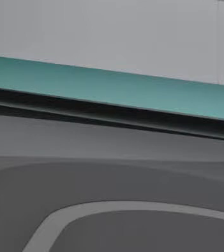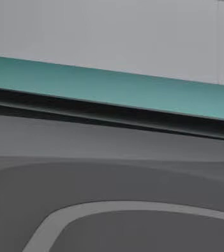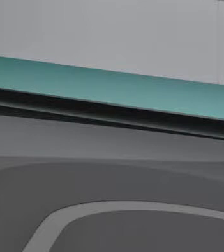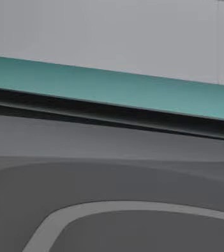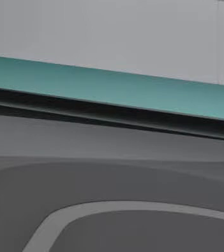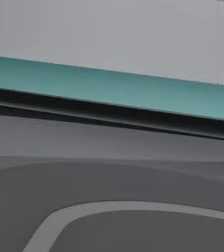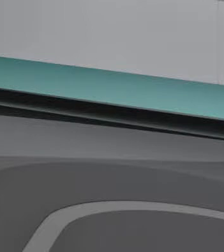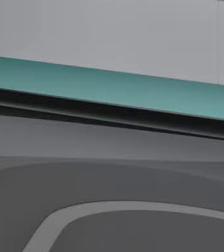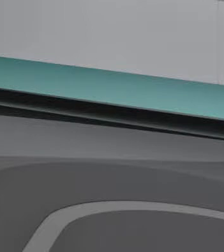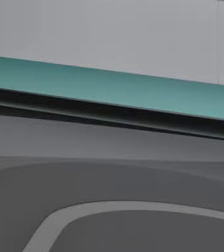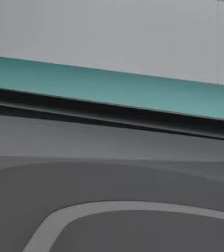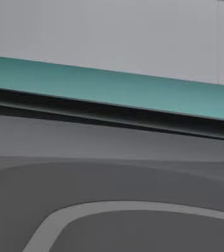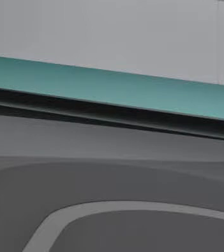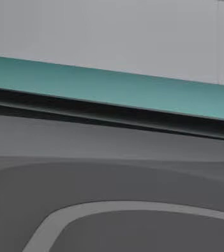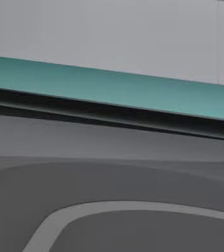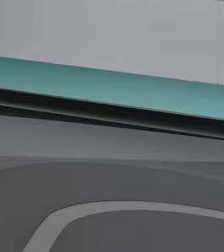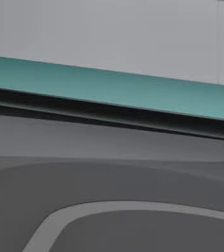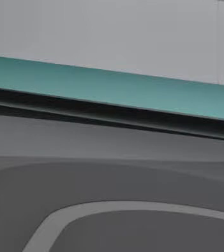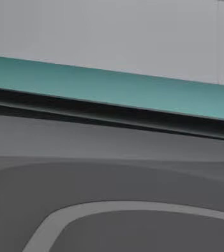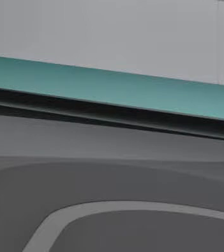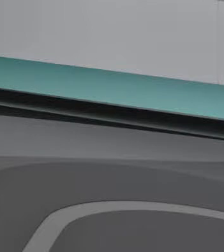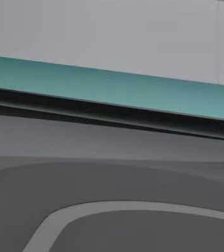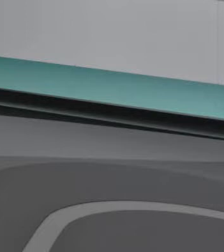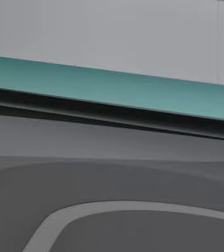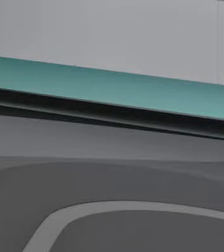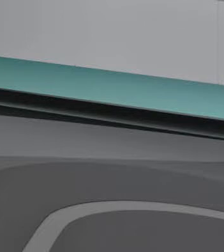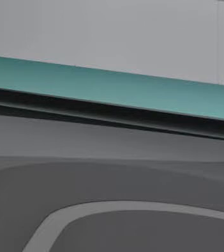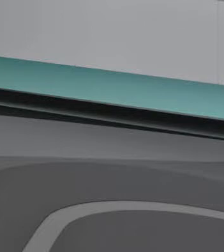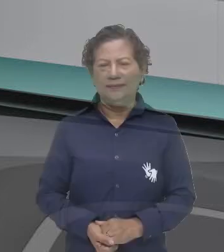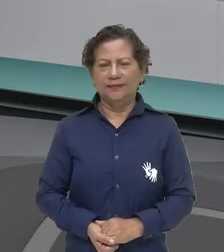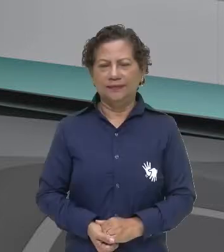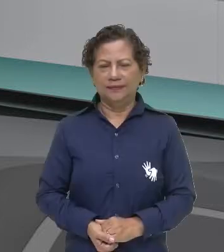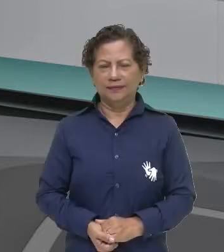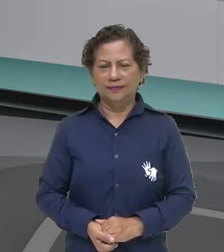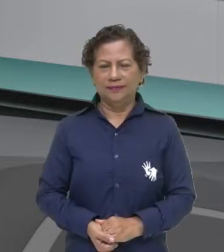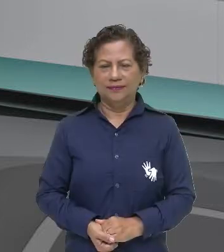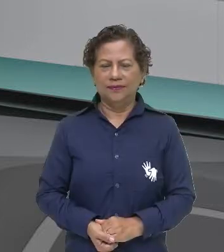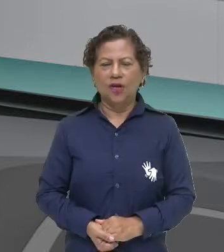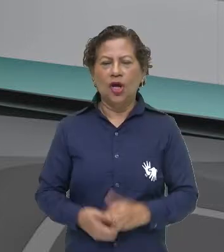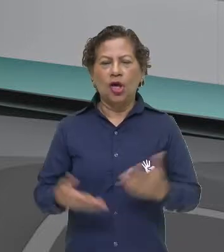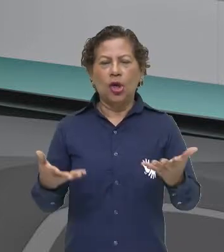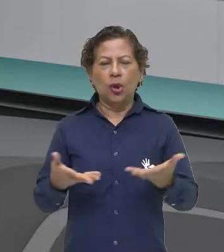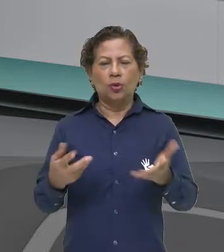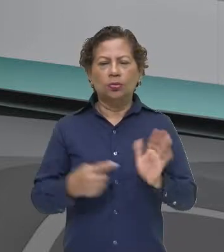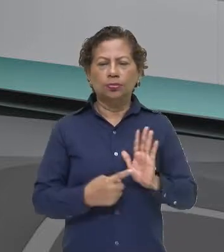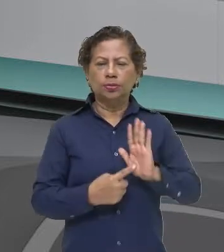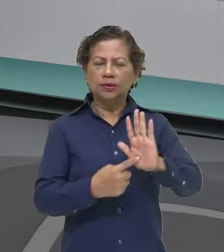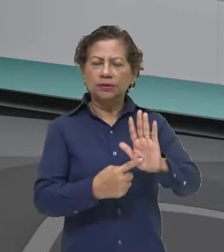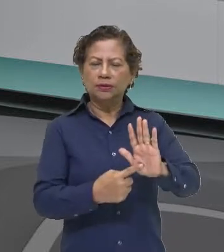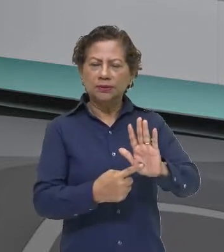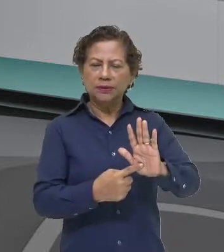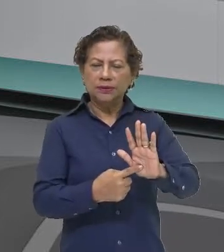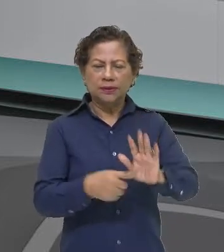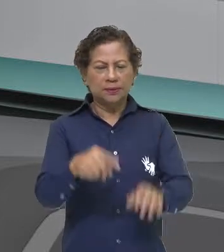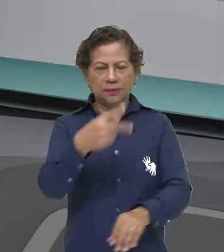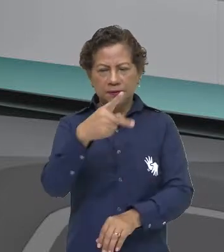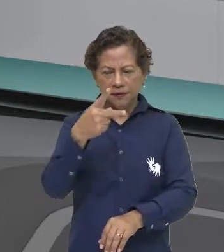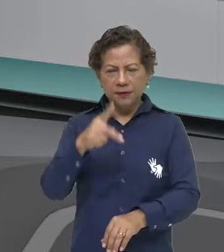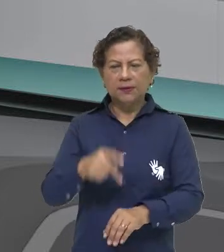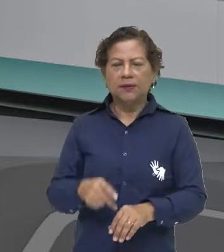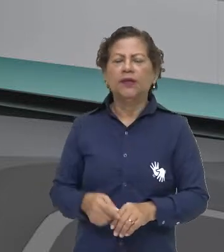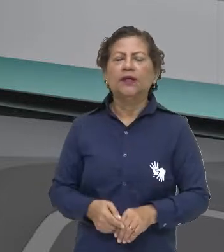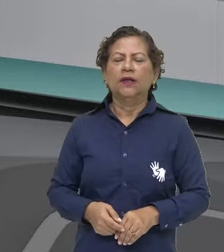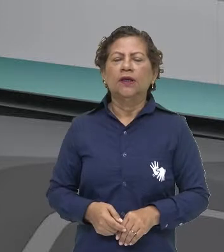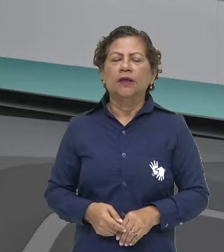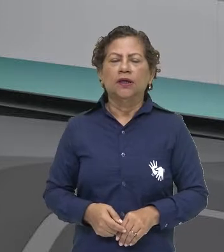E eu quero representar para vocês uma coisa, que é justamente vocês vão entender o que eu vou querer falar.